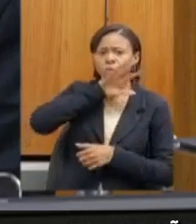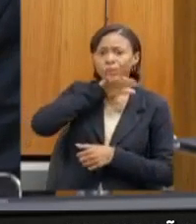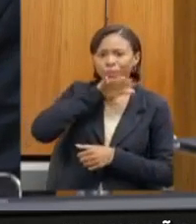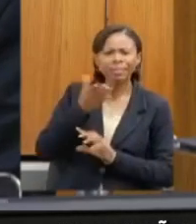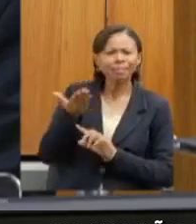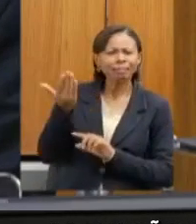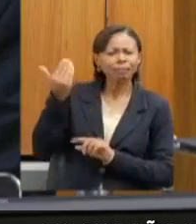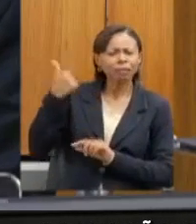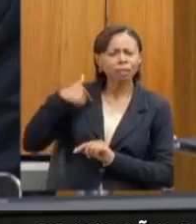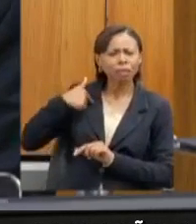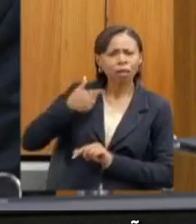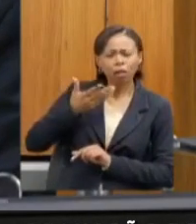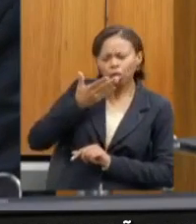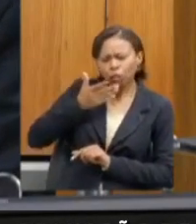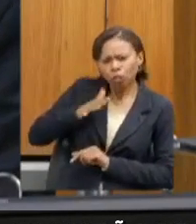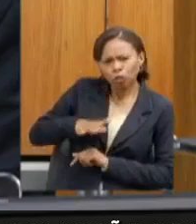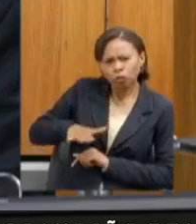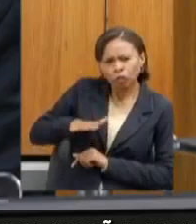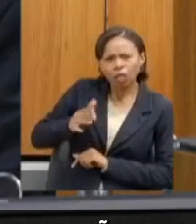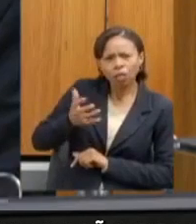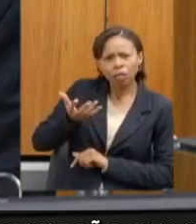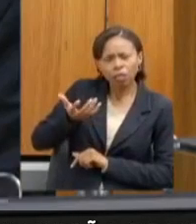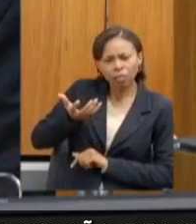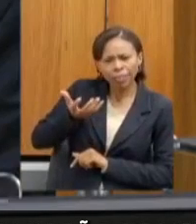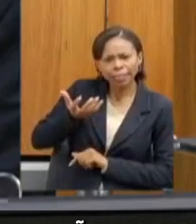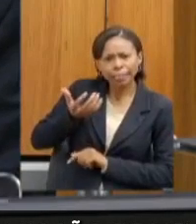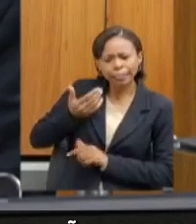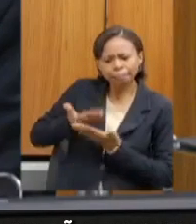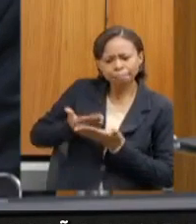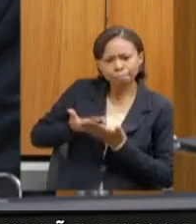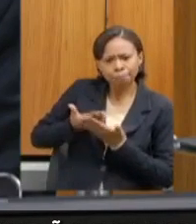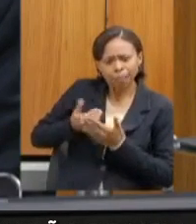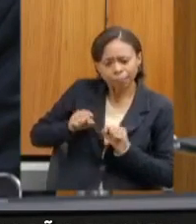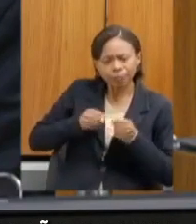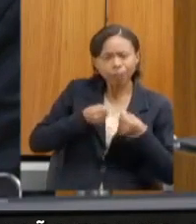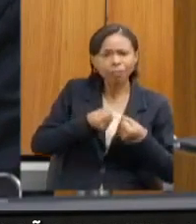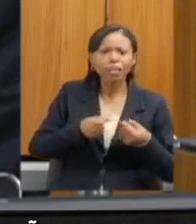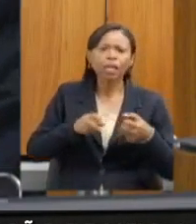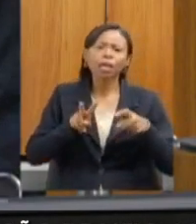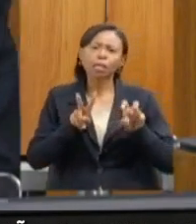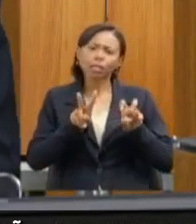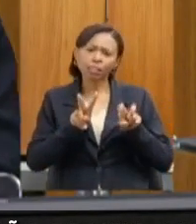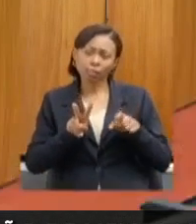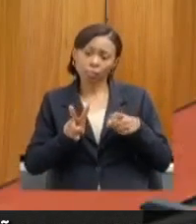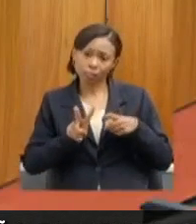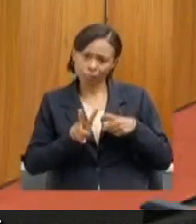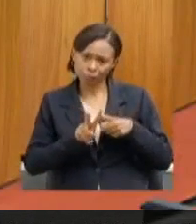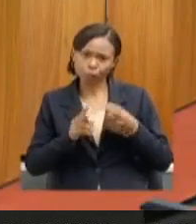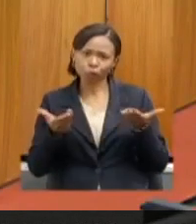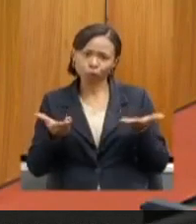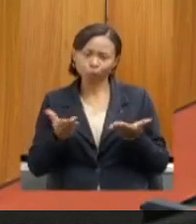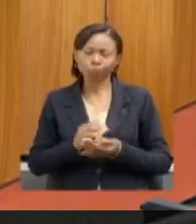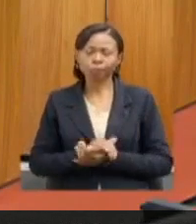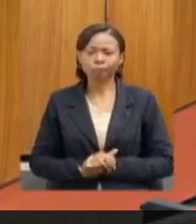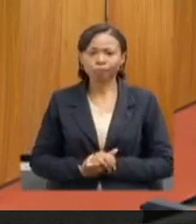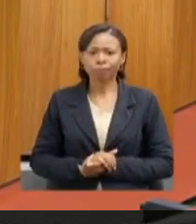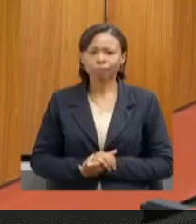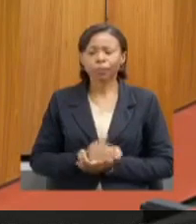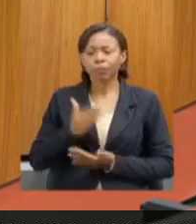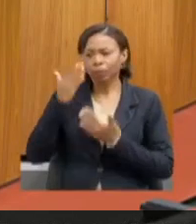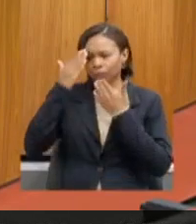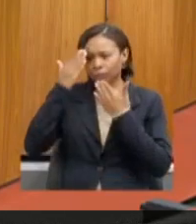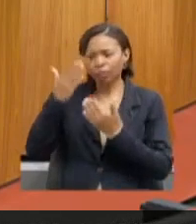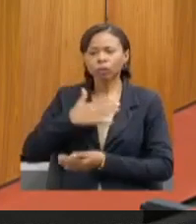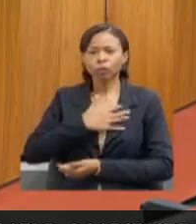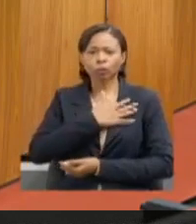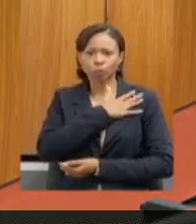infância, eu escolhi estudar e defender e ser médico veterinário. Muito obrigado. Muito obrigado, deputado Coronel Henrique.